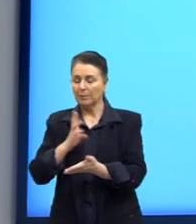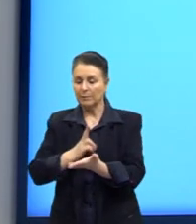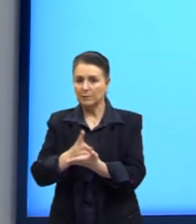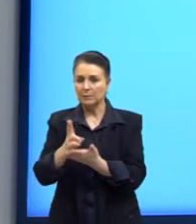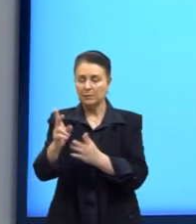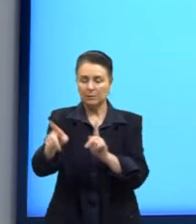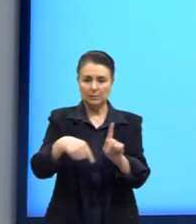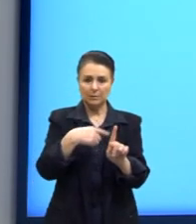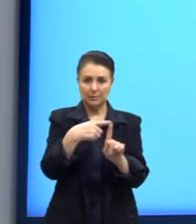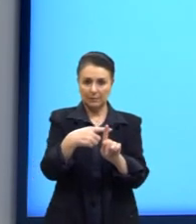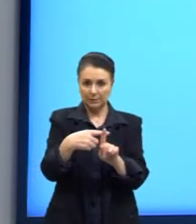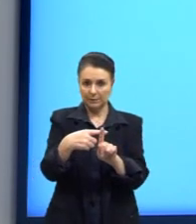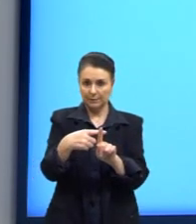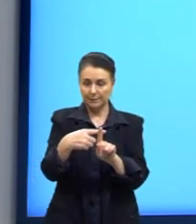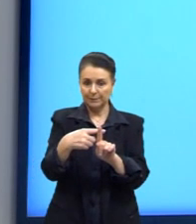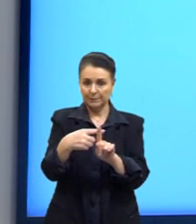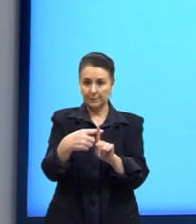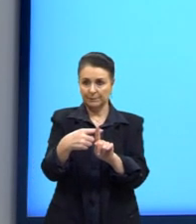positivas.